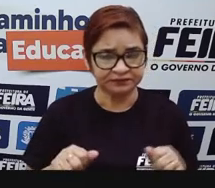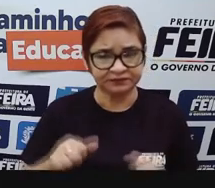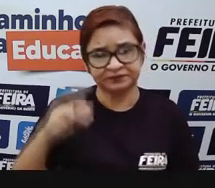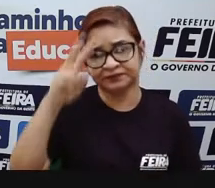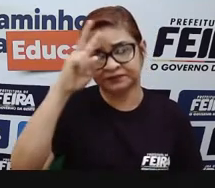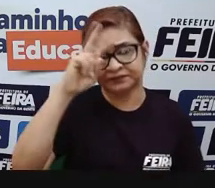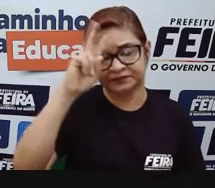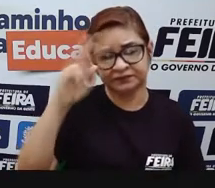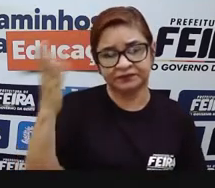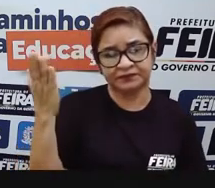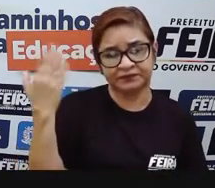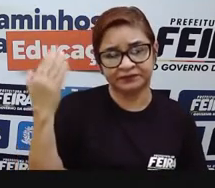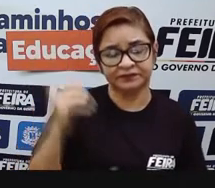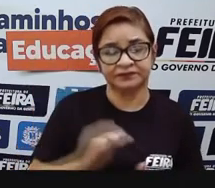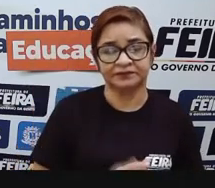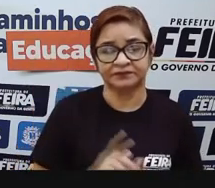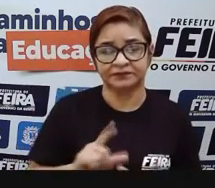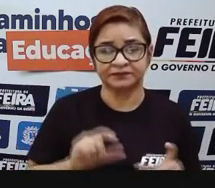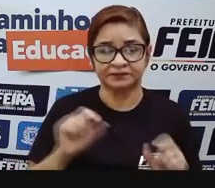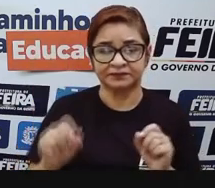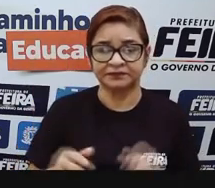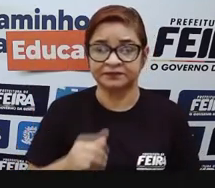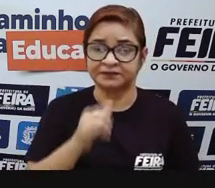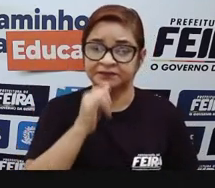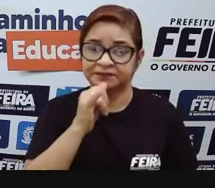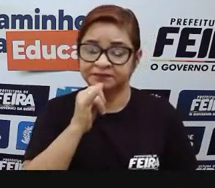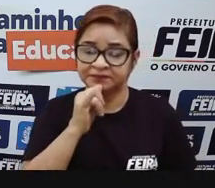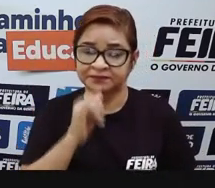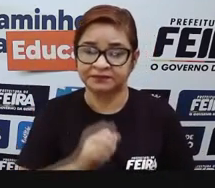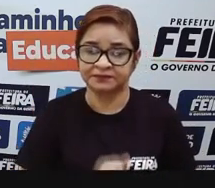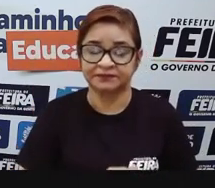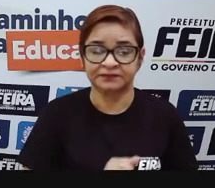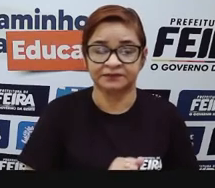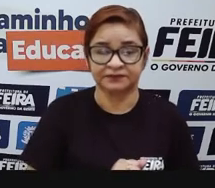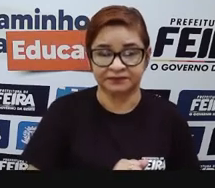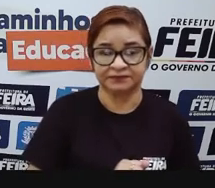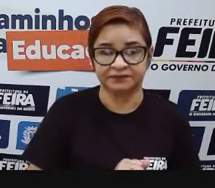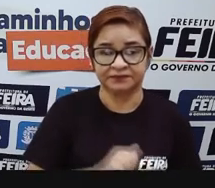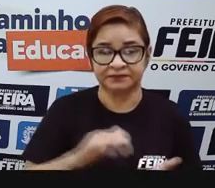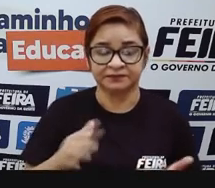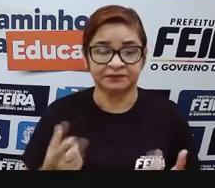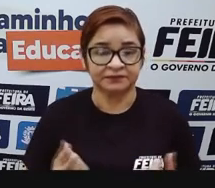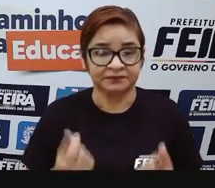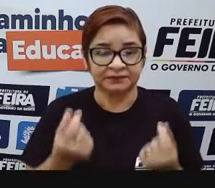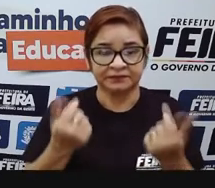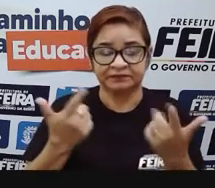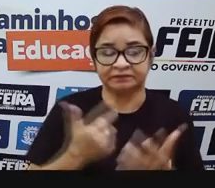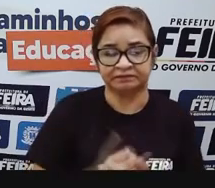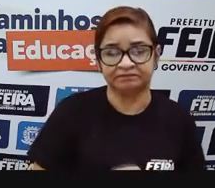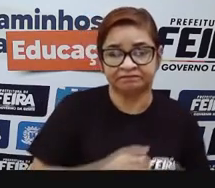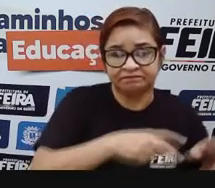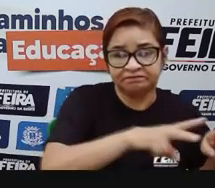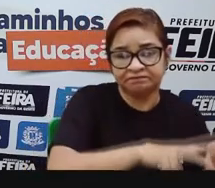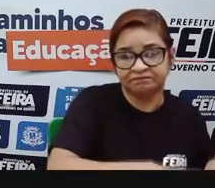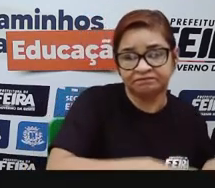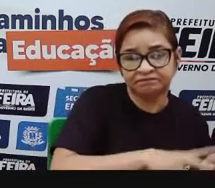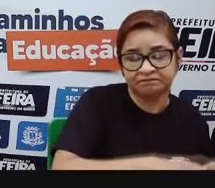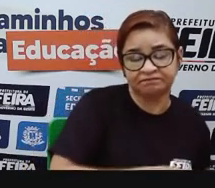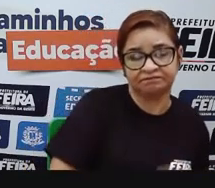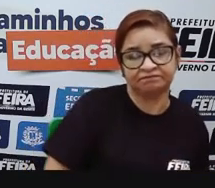passada a gente trouxe alguns exemplos de atividades econômicas, né? Então, falamos sobre agricultura, sobre